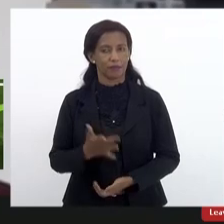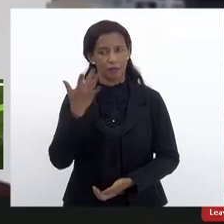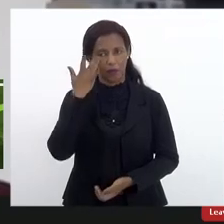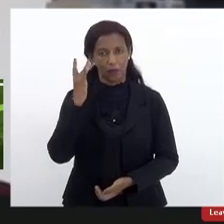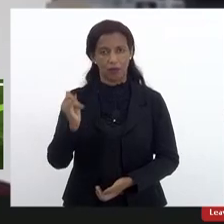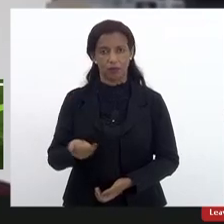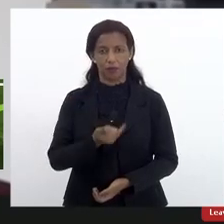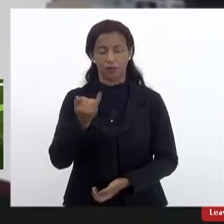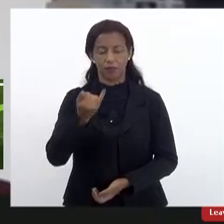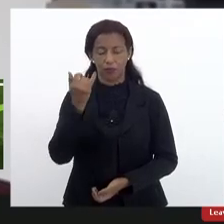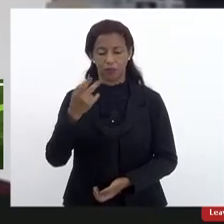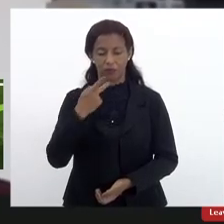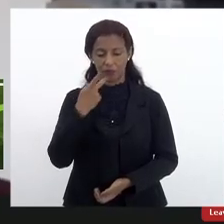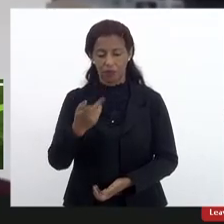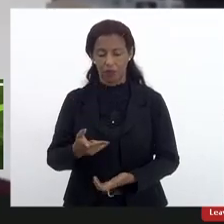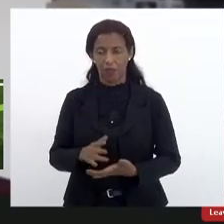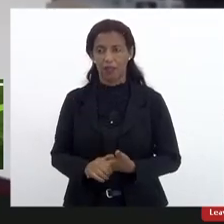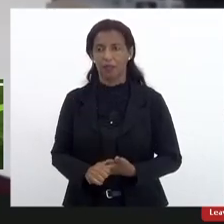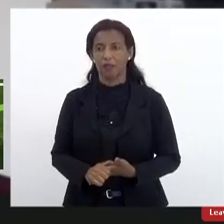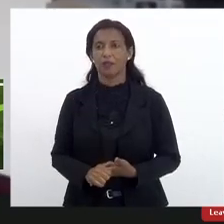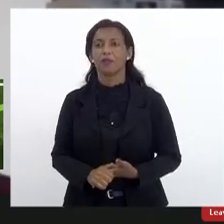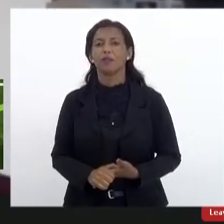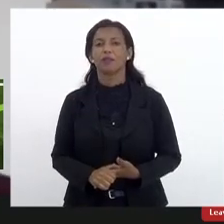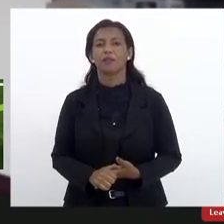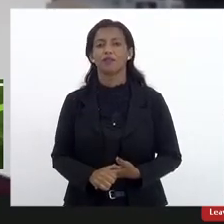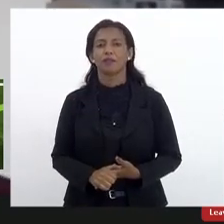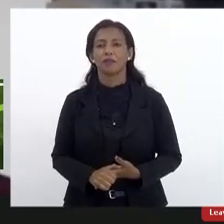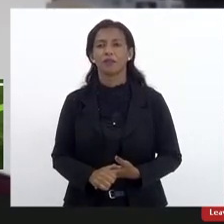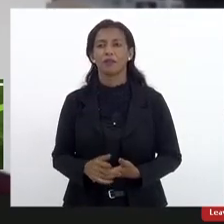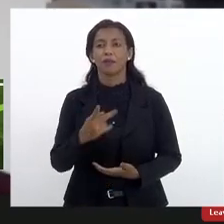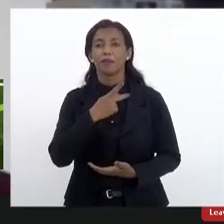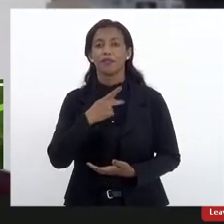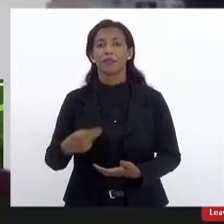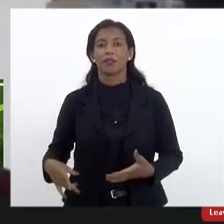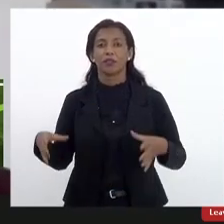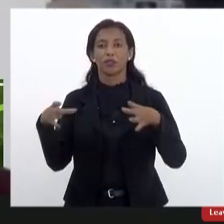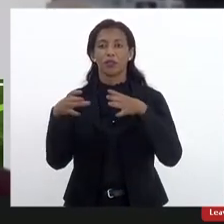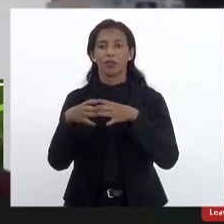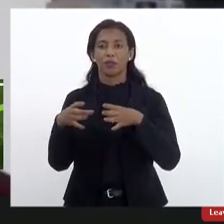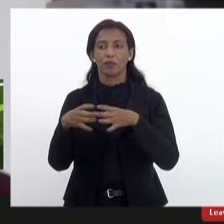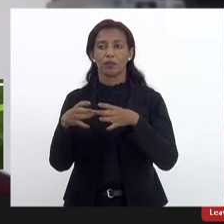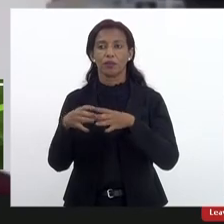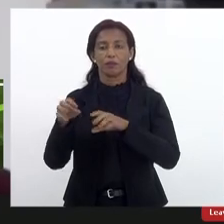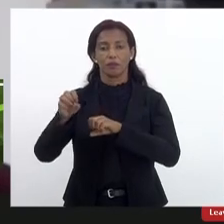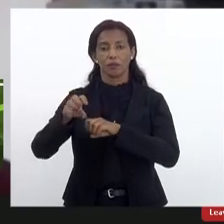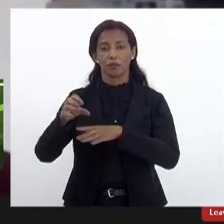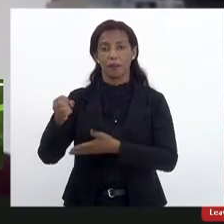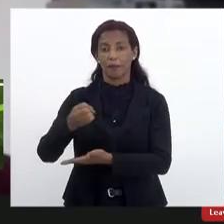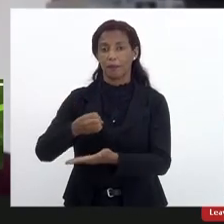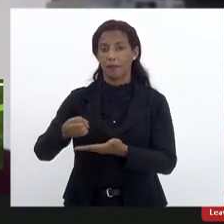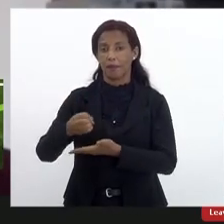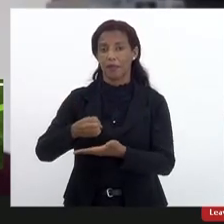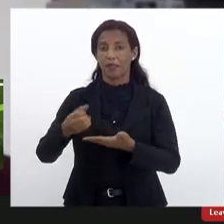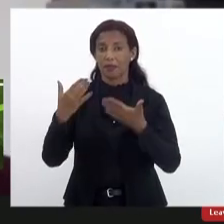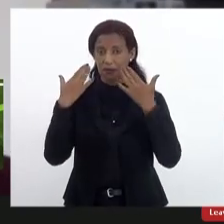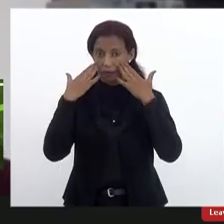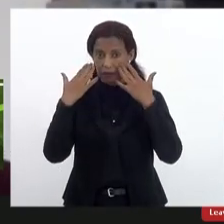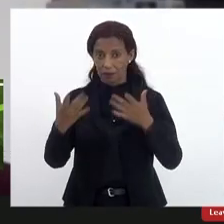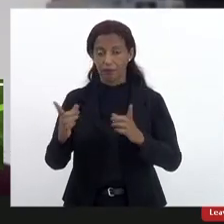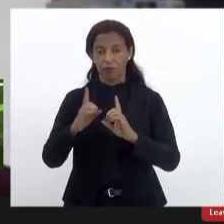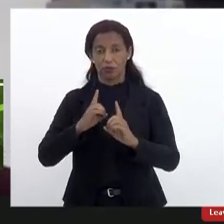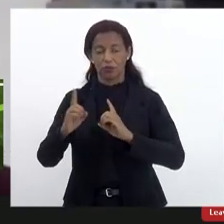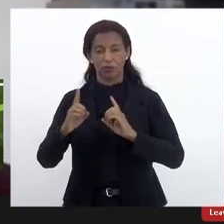importante dizer o Marcelo Mocarzel não está aqui que é o presidente da comissão de educação básica é quem está à frente do